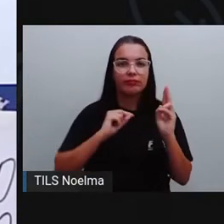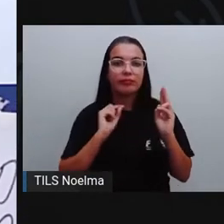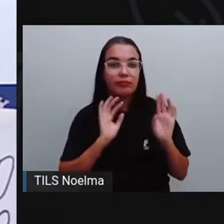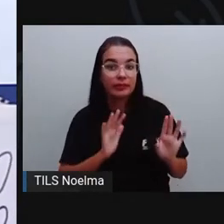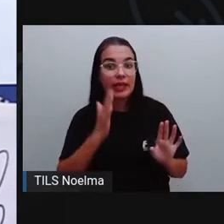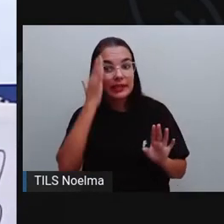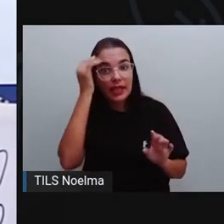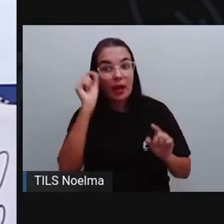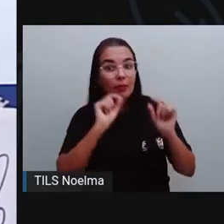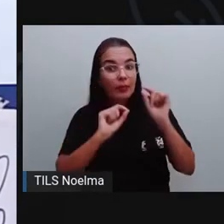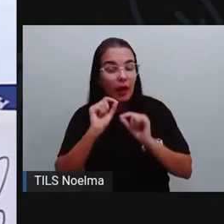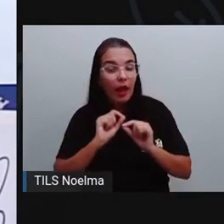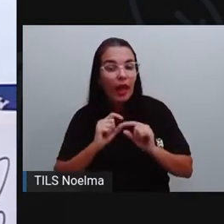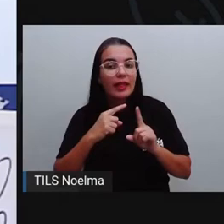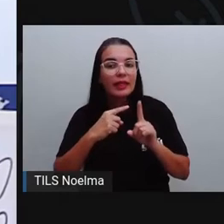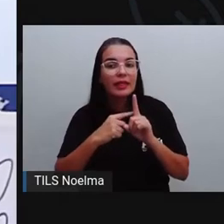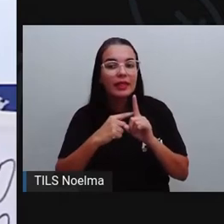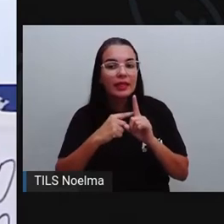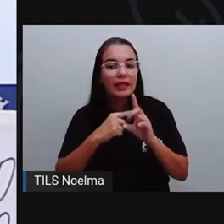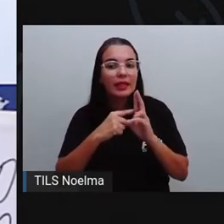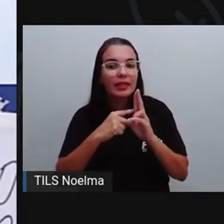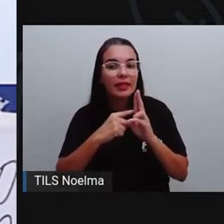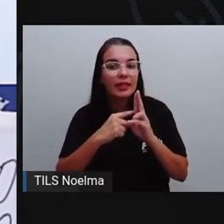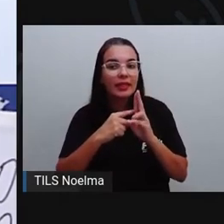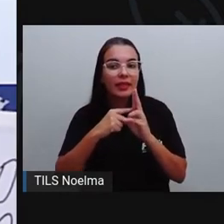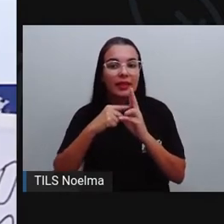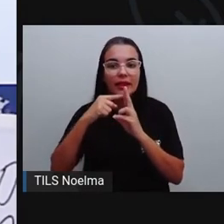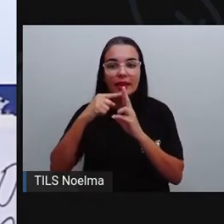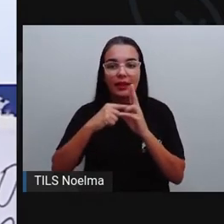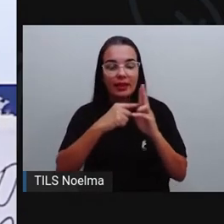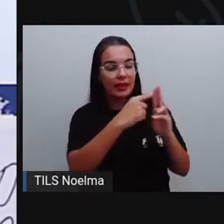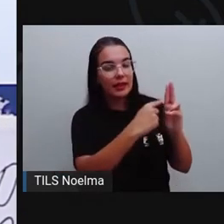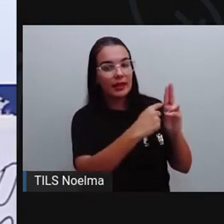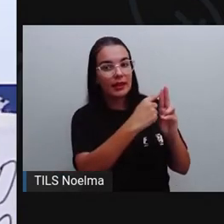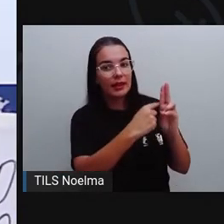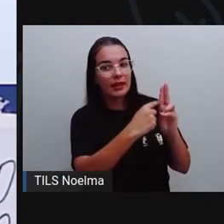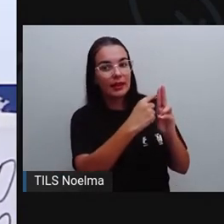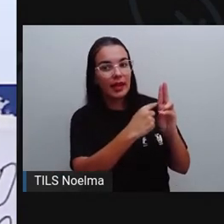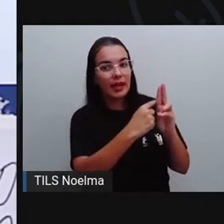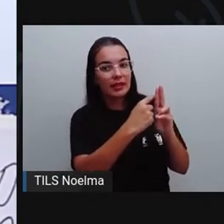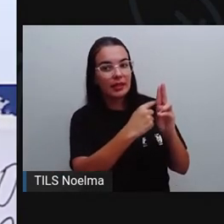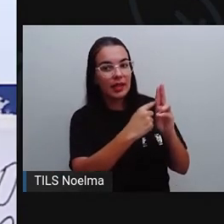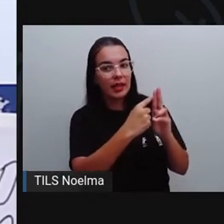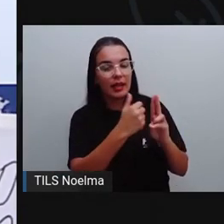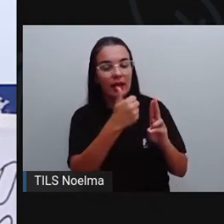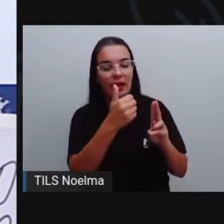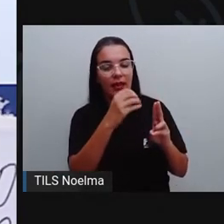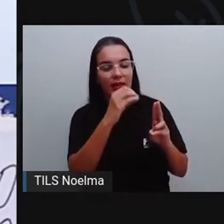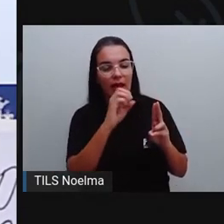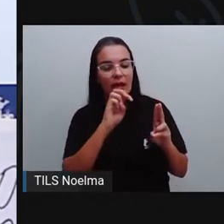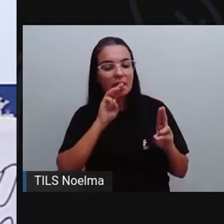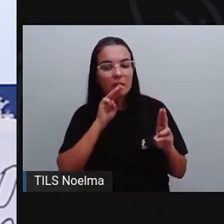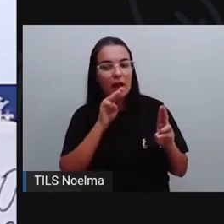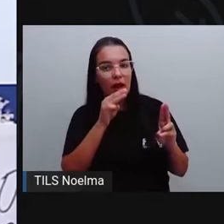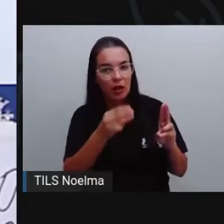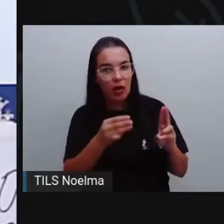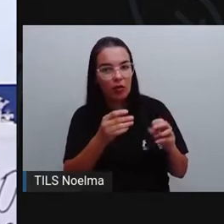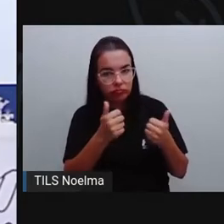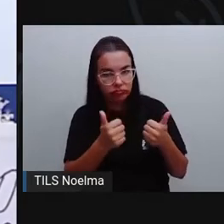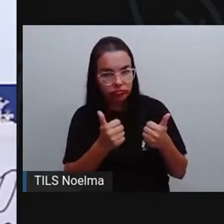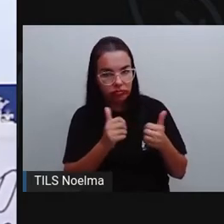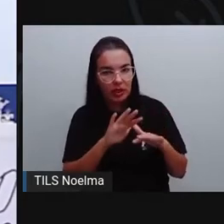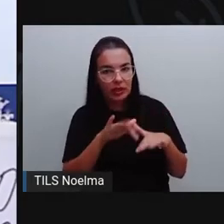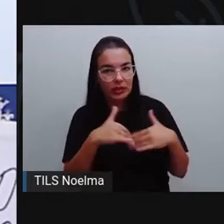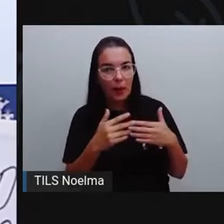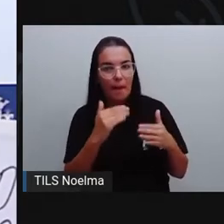1, né? Porque quando eu coloco, pego 1 aqui e coloco aqui, vai virar o quê? 10 milhões, né? 10 milhões